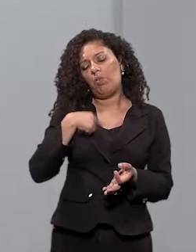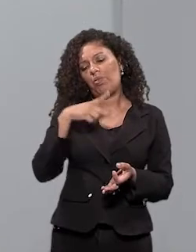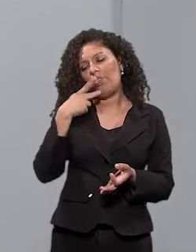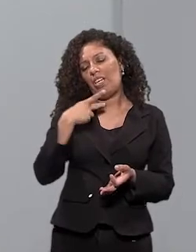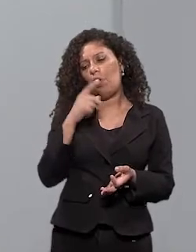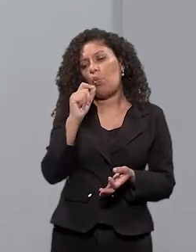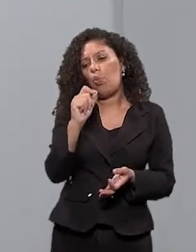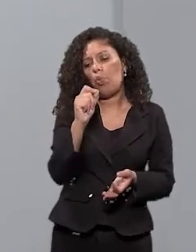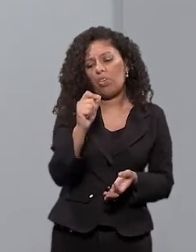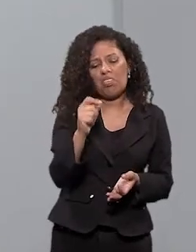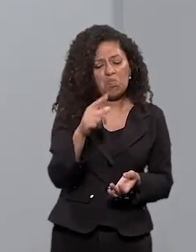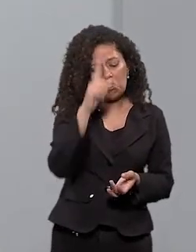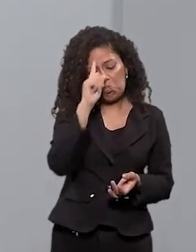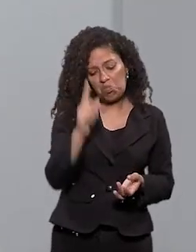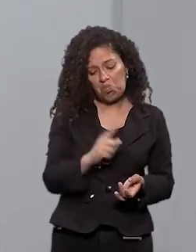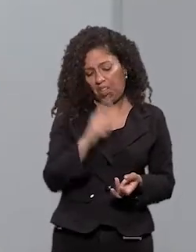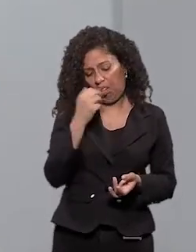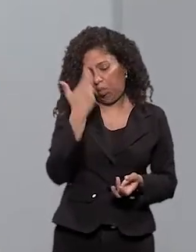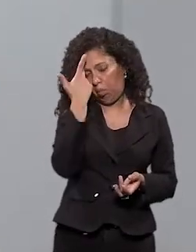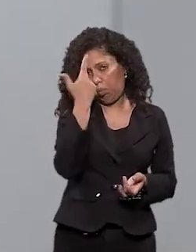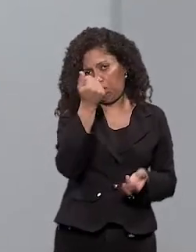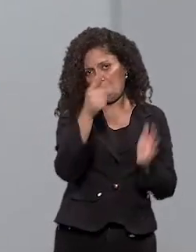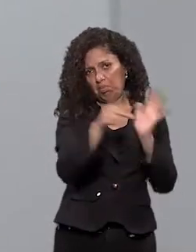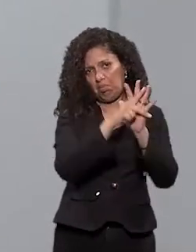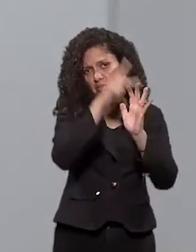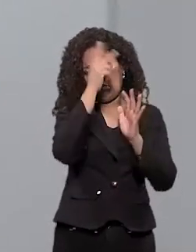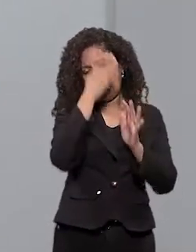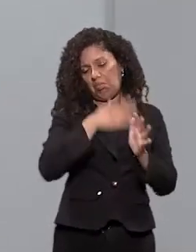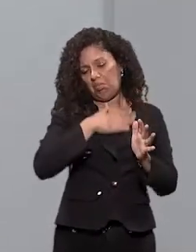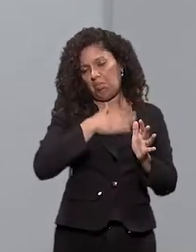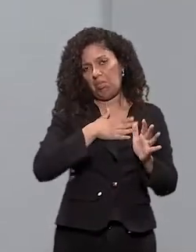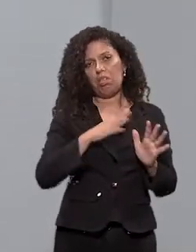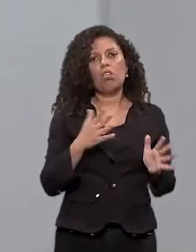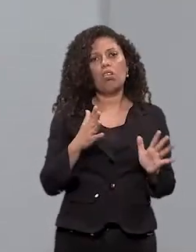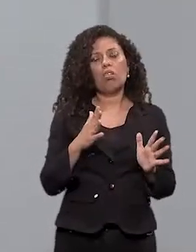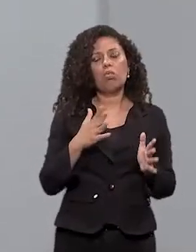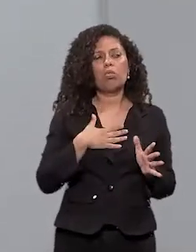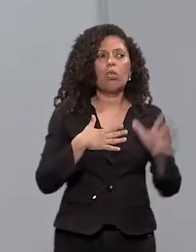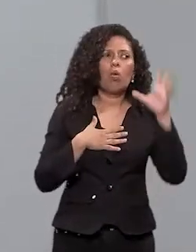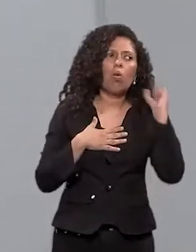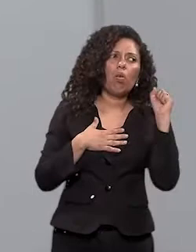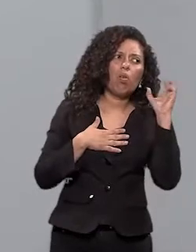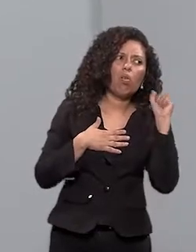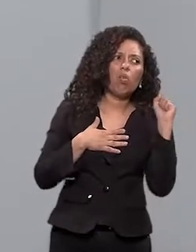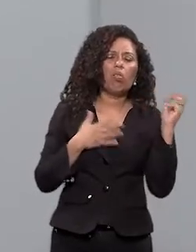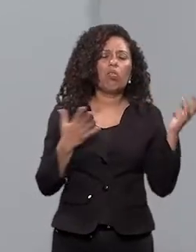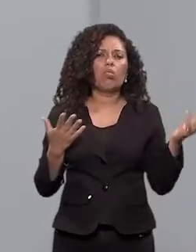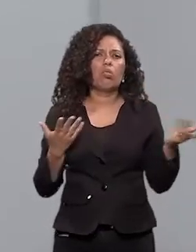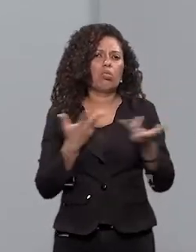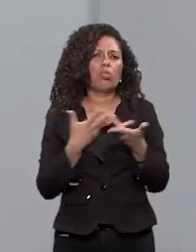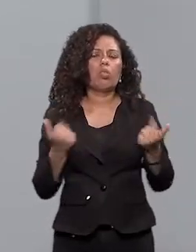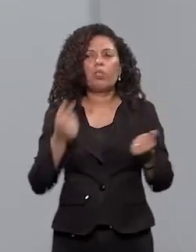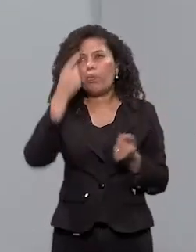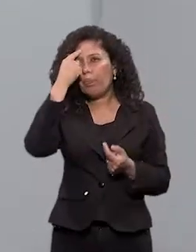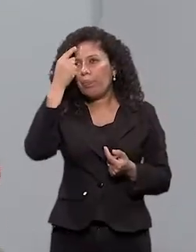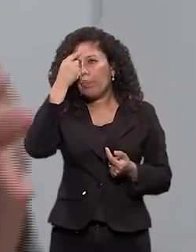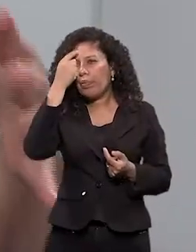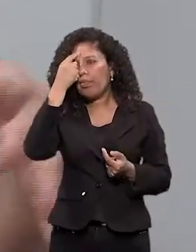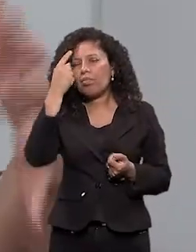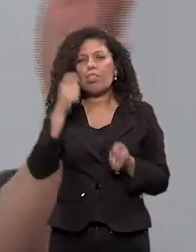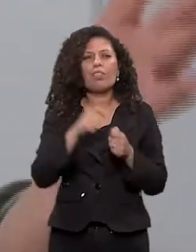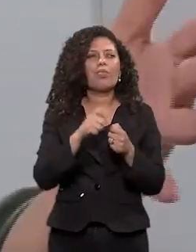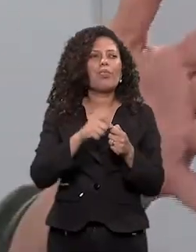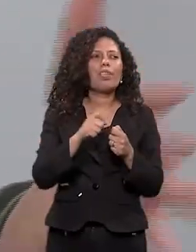Sai meio que natural Sim É, não sei se pelas coisas que eu ouço Não penso Ah, eu vou fazer